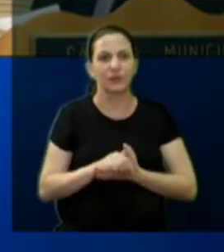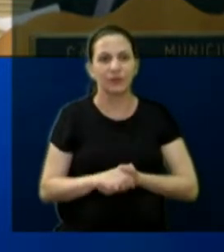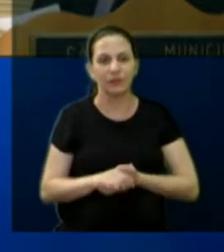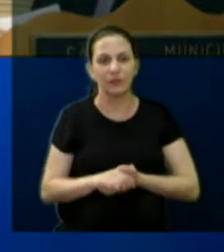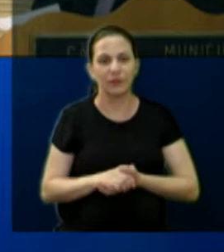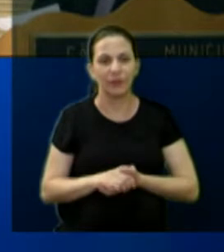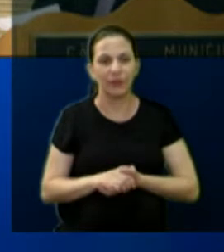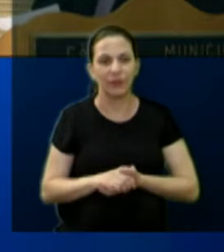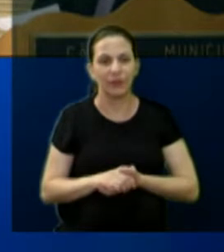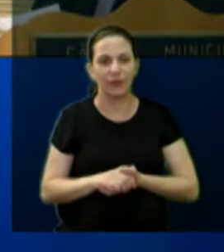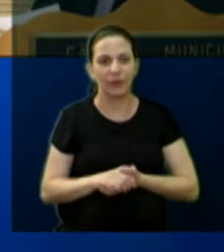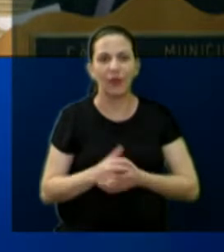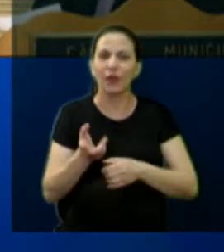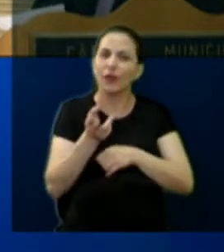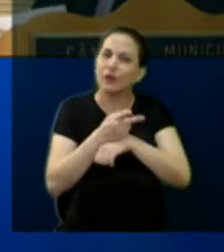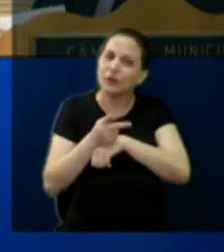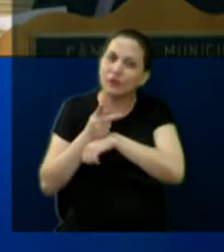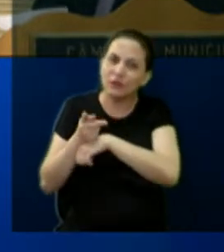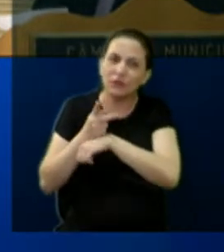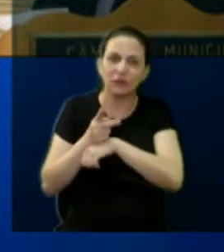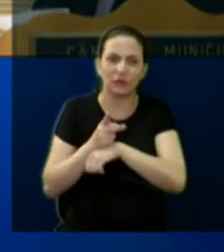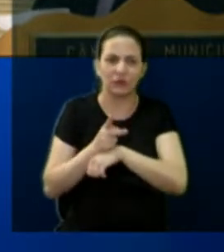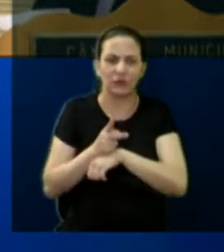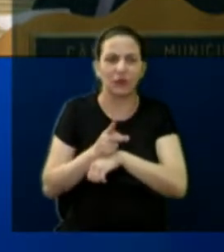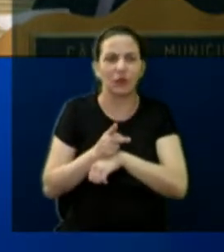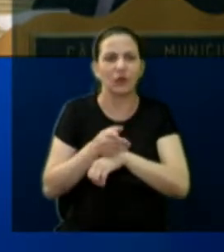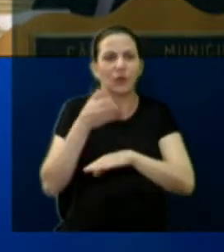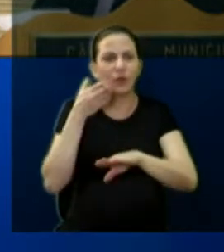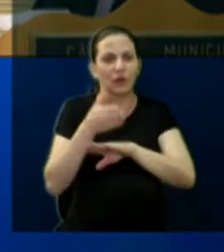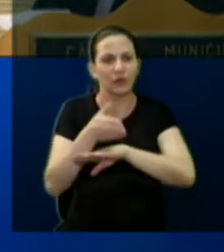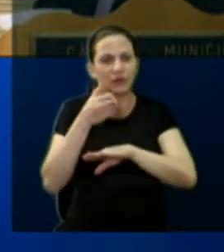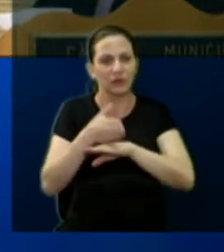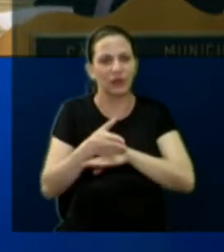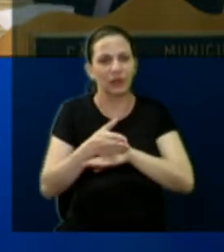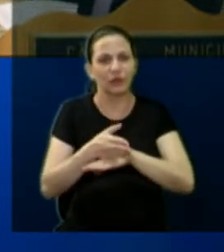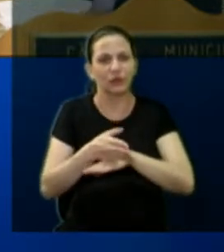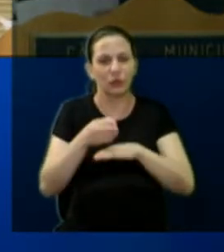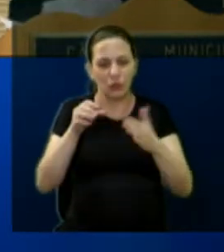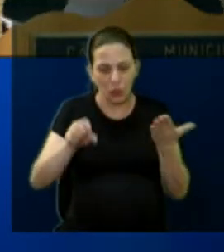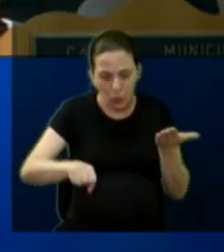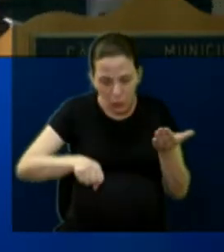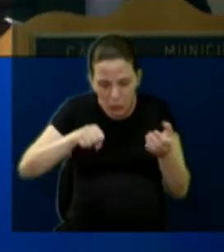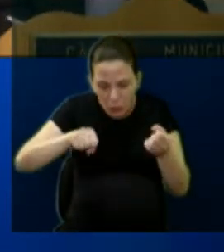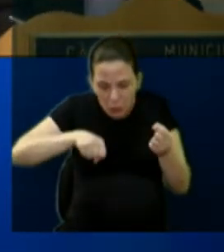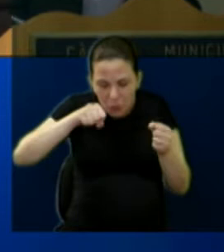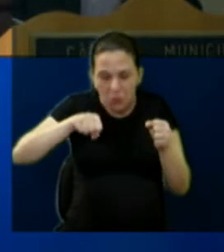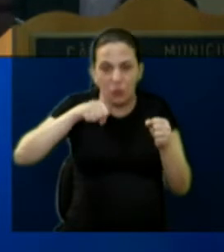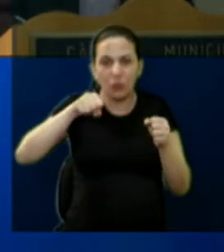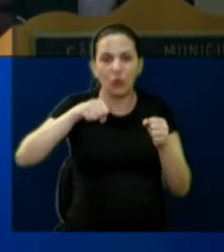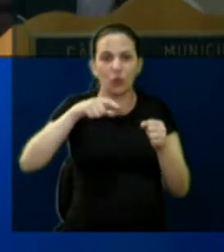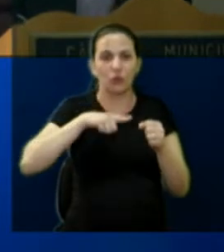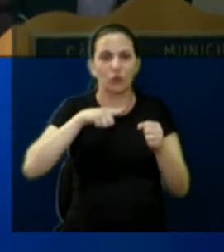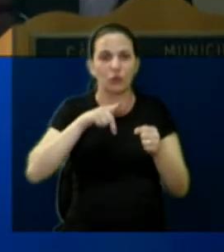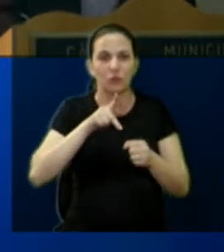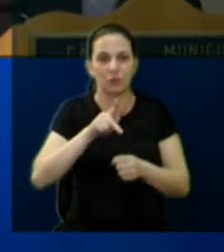Aí, na inspeção que foi feita no posto de visita do esgoto, se desconfiava que estava